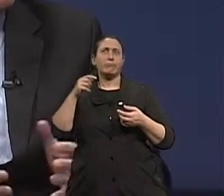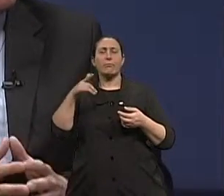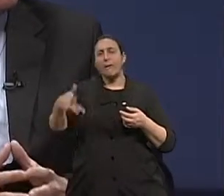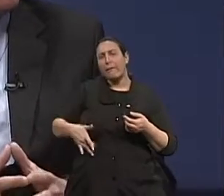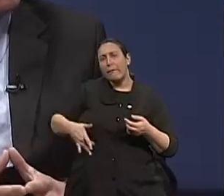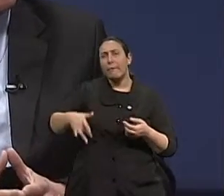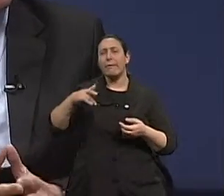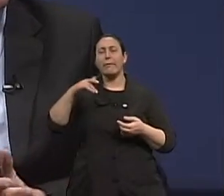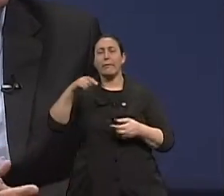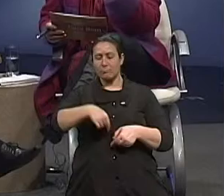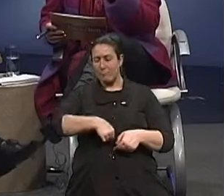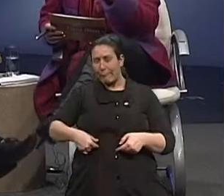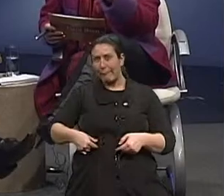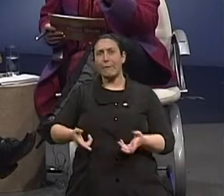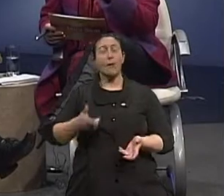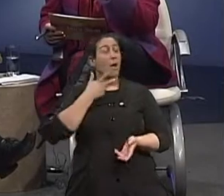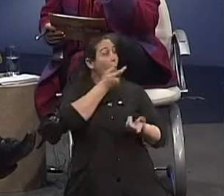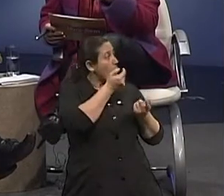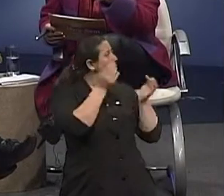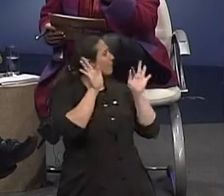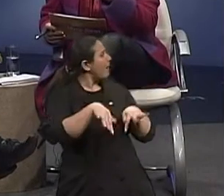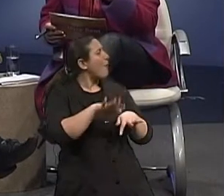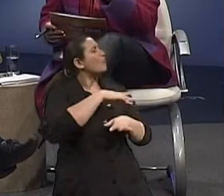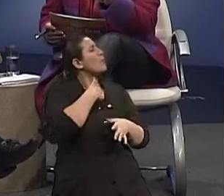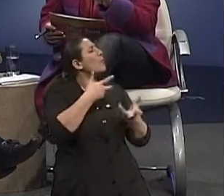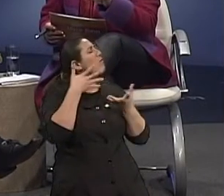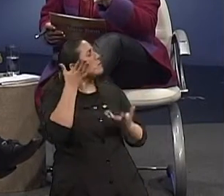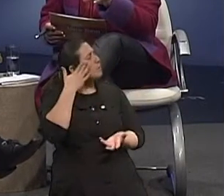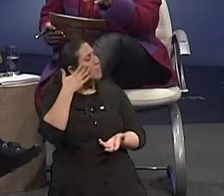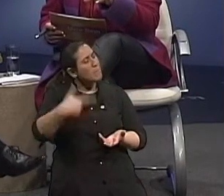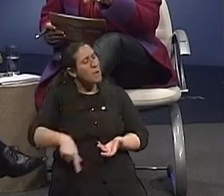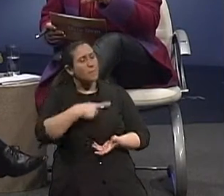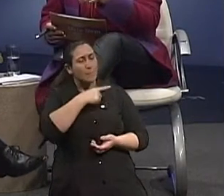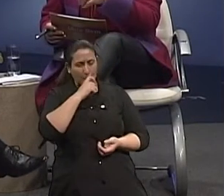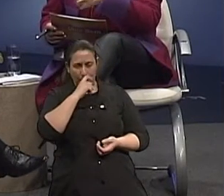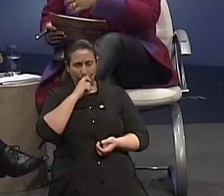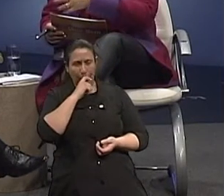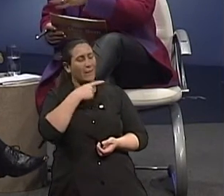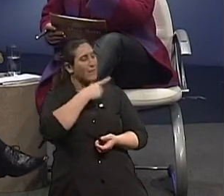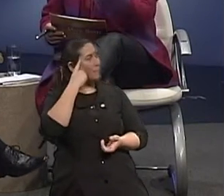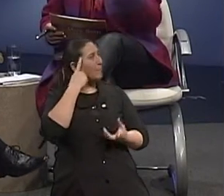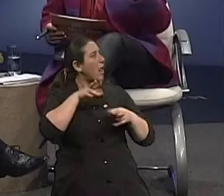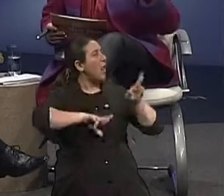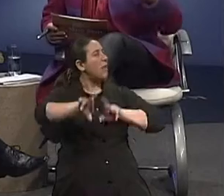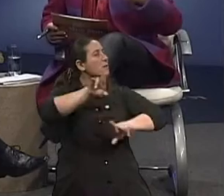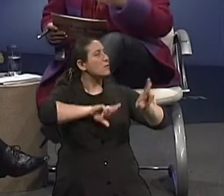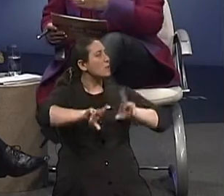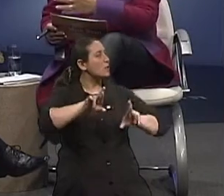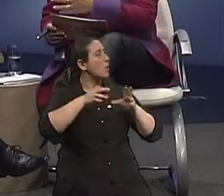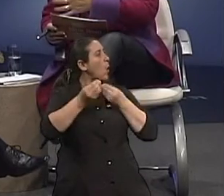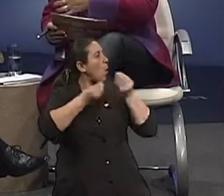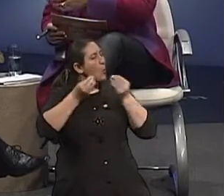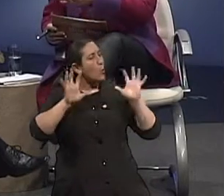devo fazer uso de álcool. Doutor, nós estamos quase no final do programa, mas eu ainda queria que o senhor falasse o seguinte, doutor. A questão das relações, das inter